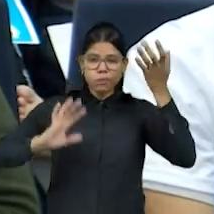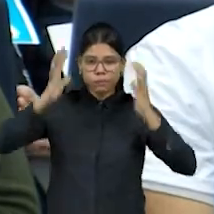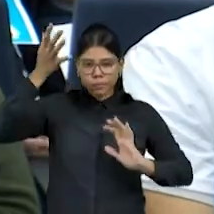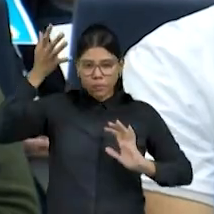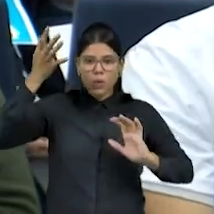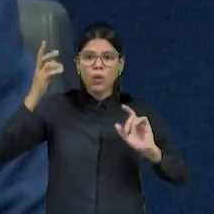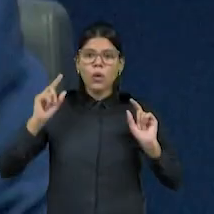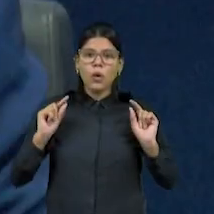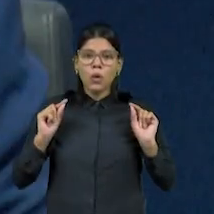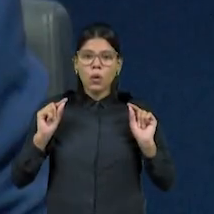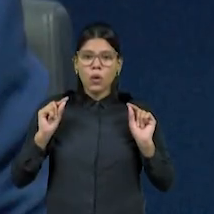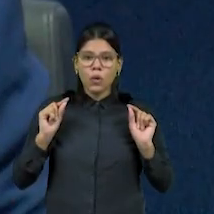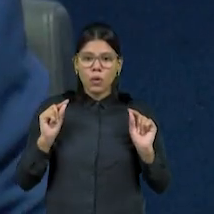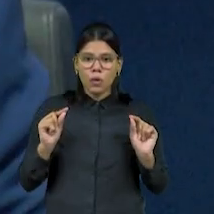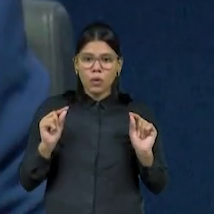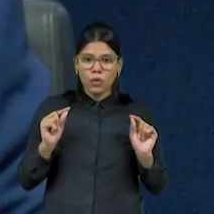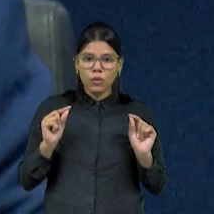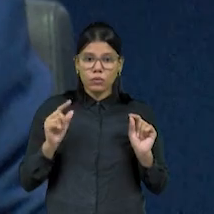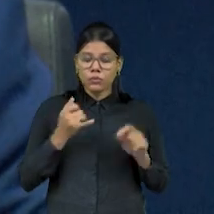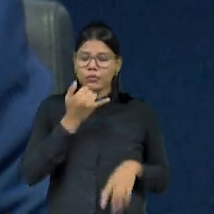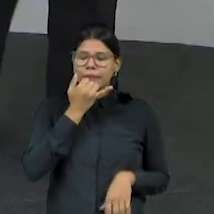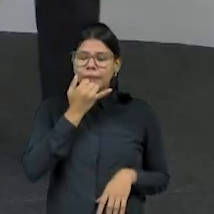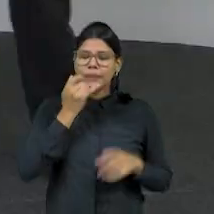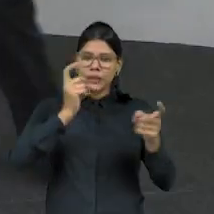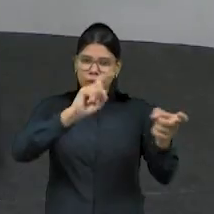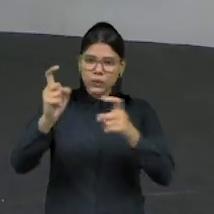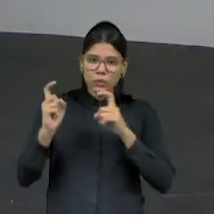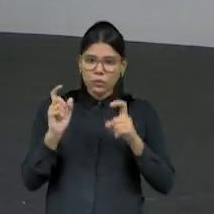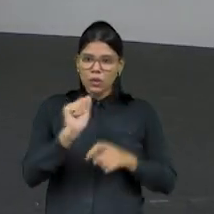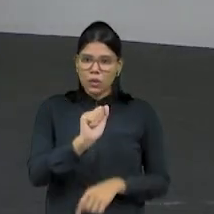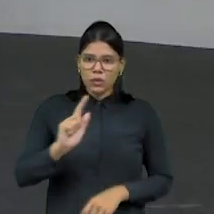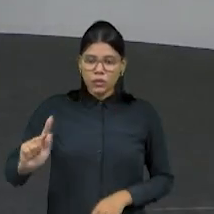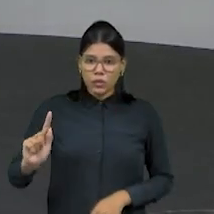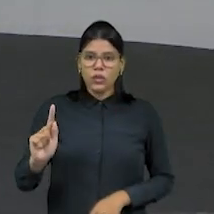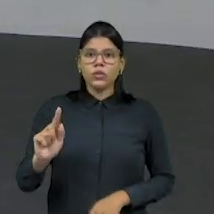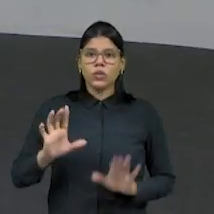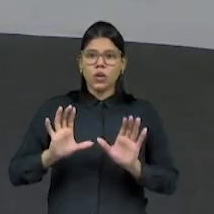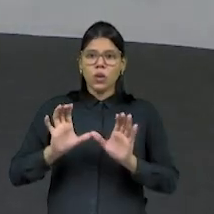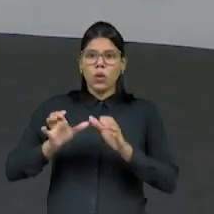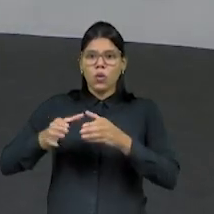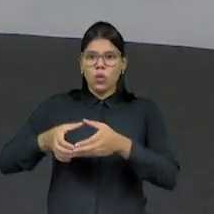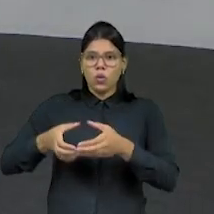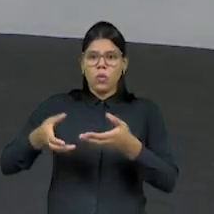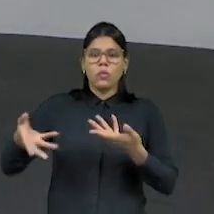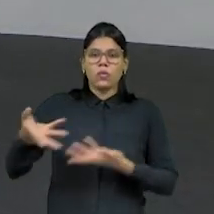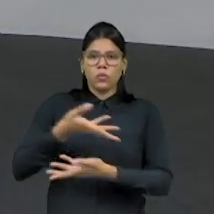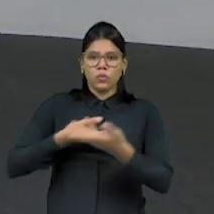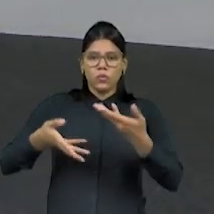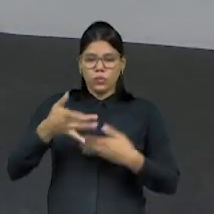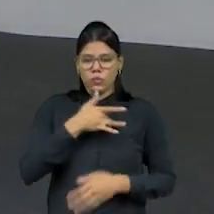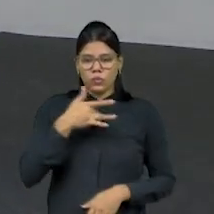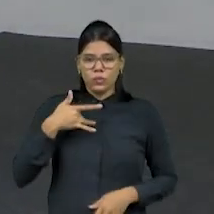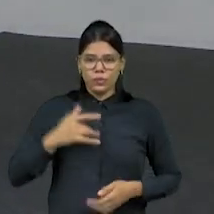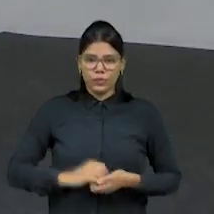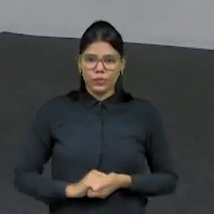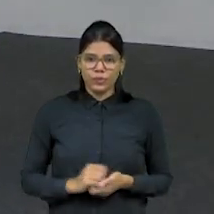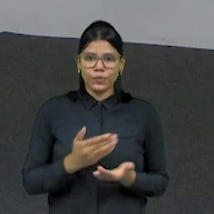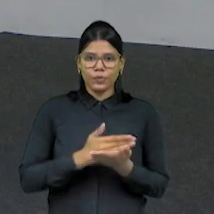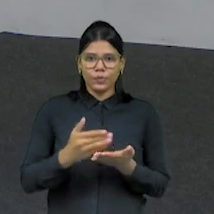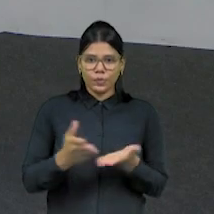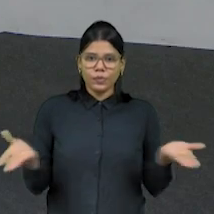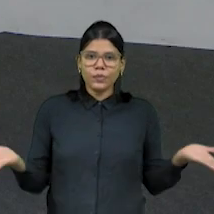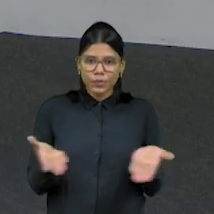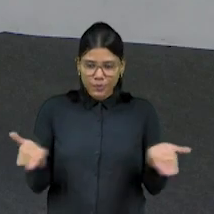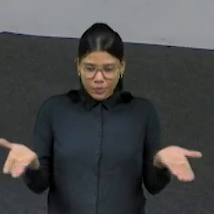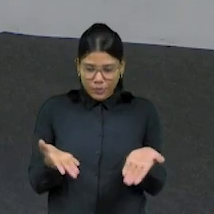agentes comunitários de saúde do Ceará. Começa agora o primeiro expigente desta quinta-feira, 24 de março